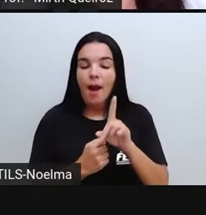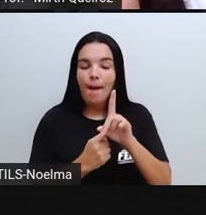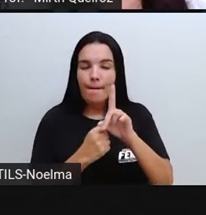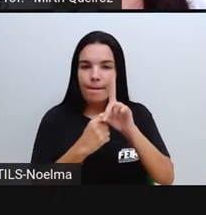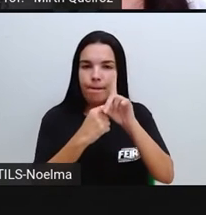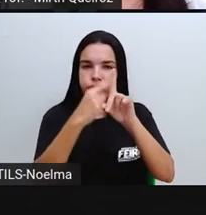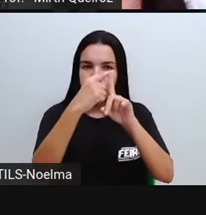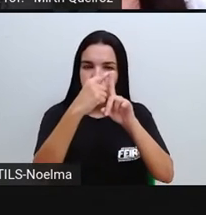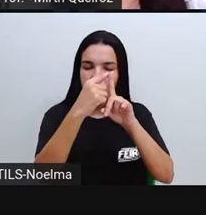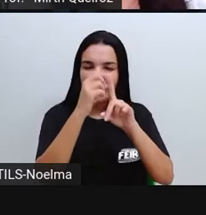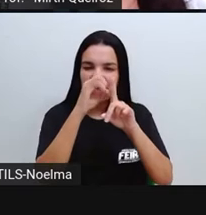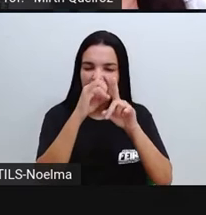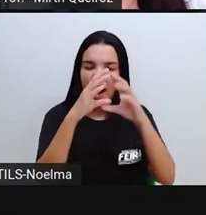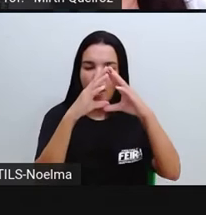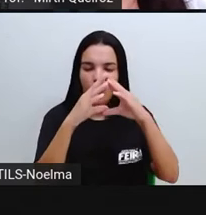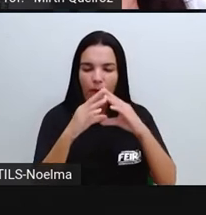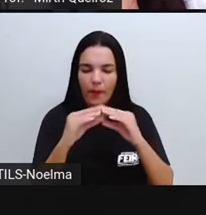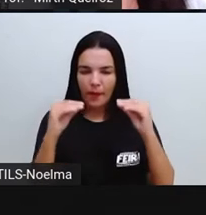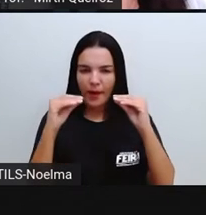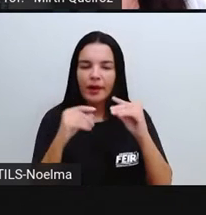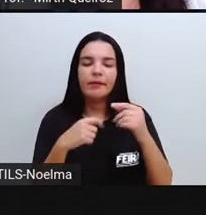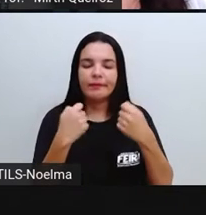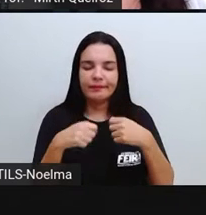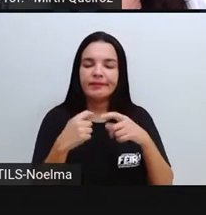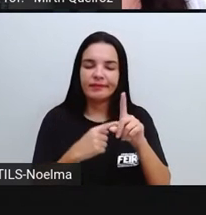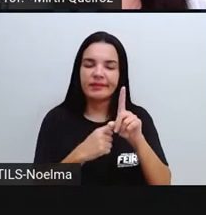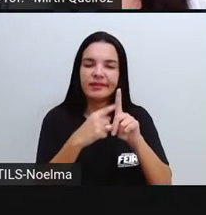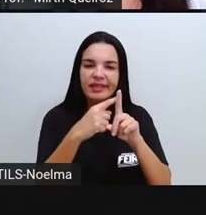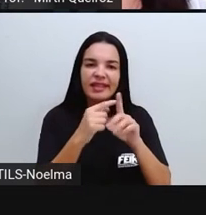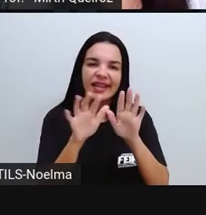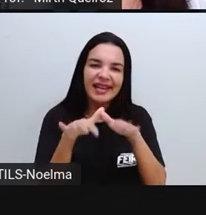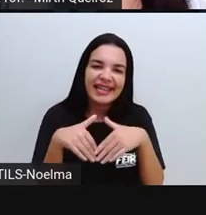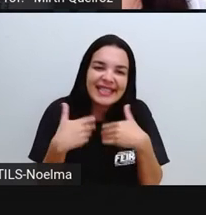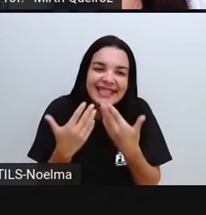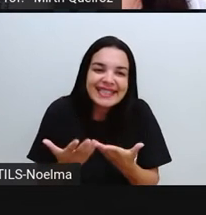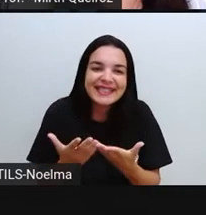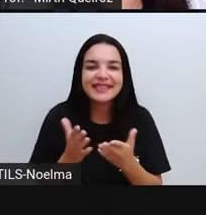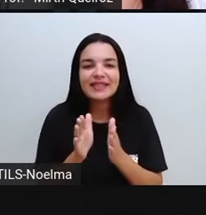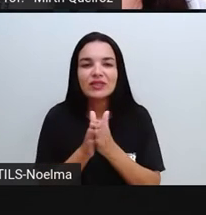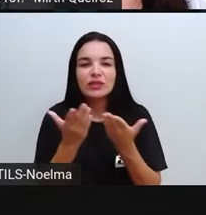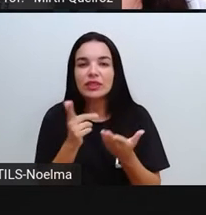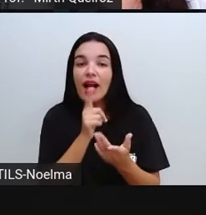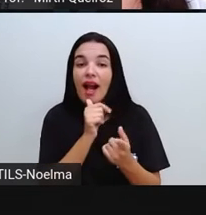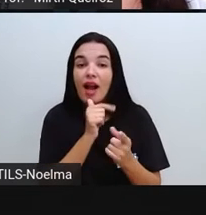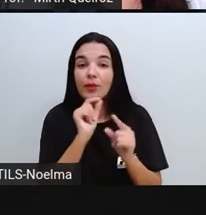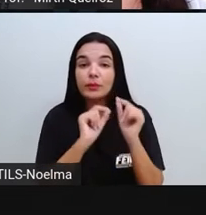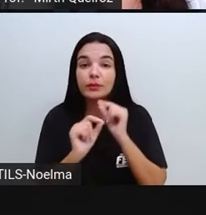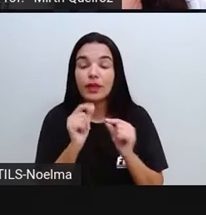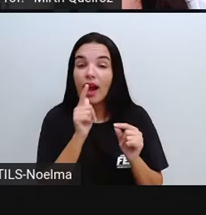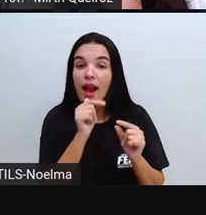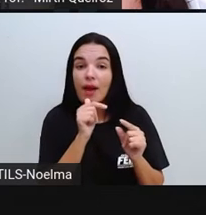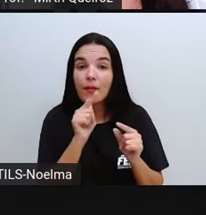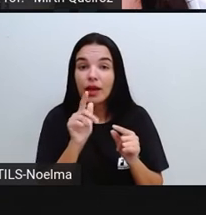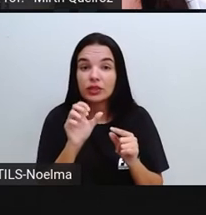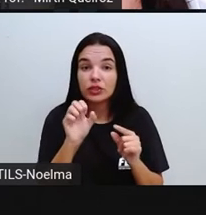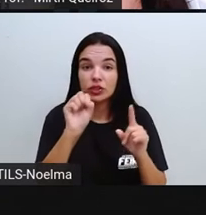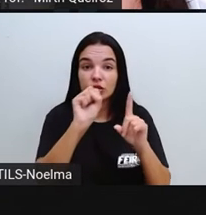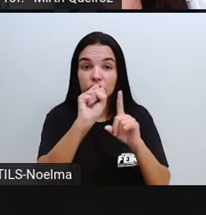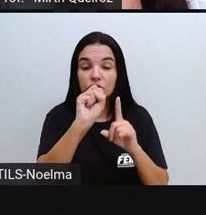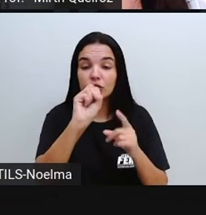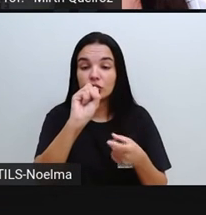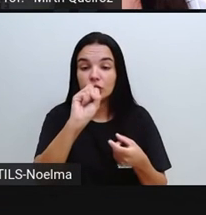temperatura para que mude de estado, certo? Então, quando a água está no estado sólido, olha só as moléculas